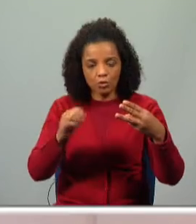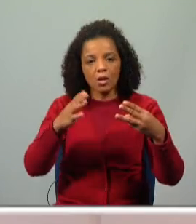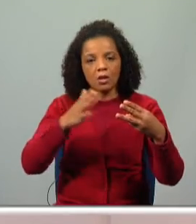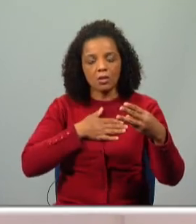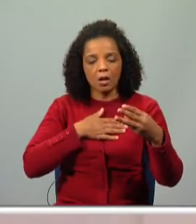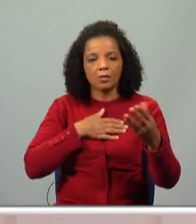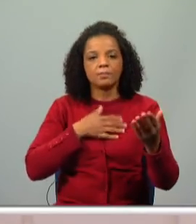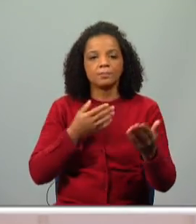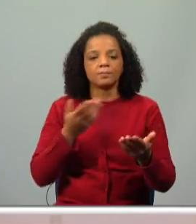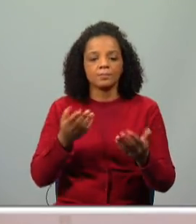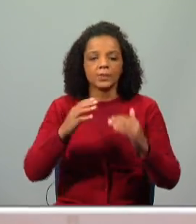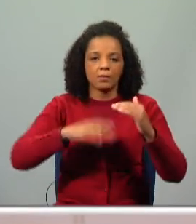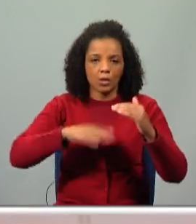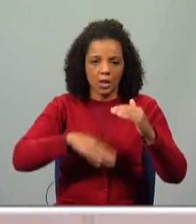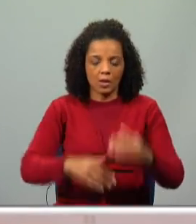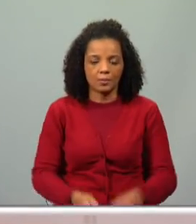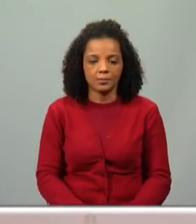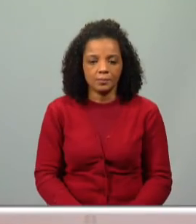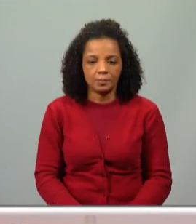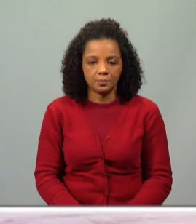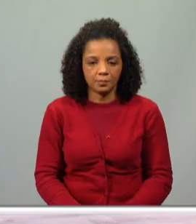comparativo de inferioridade.